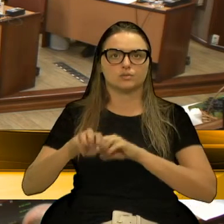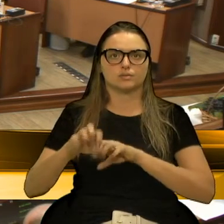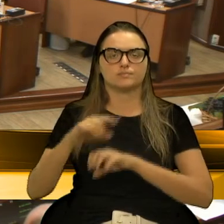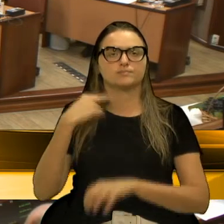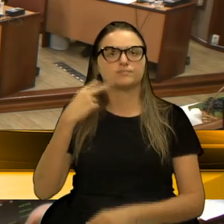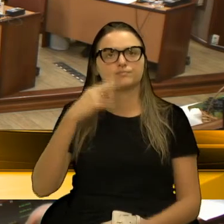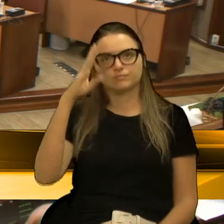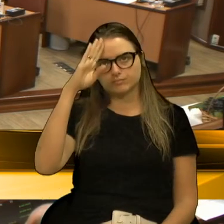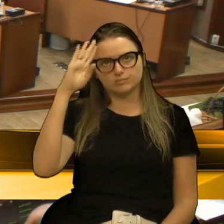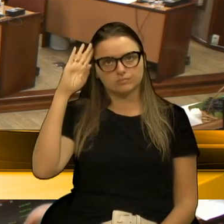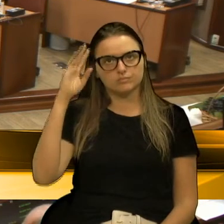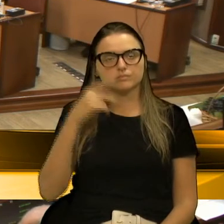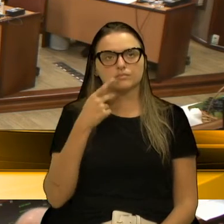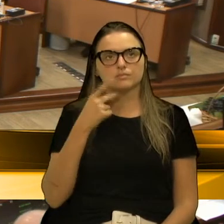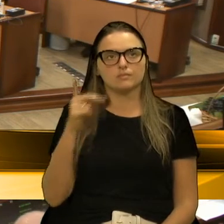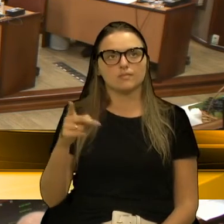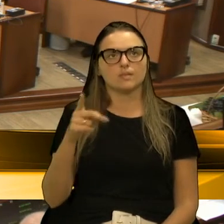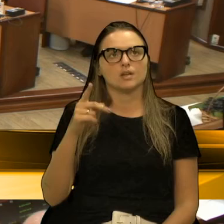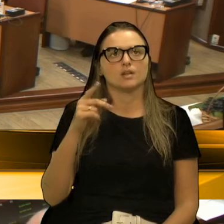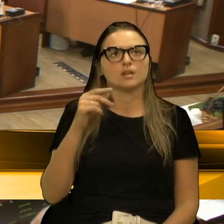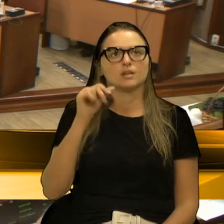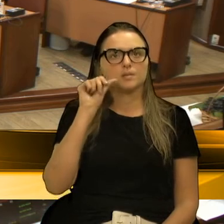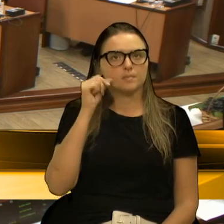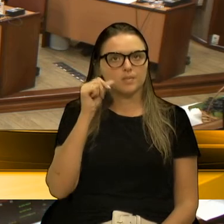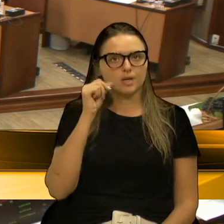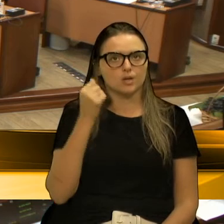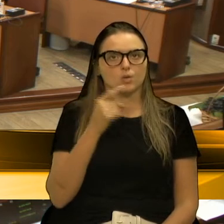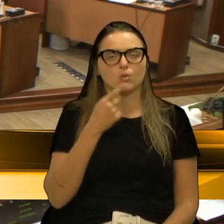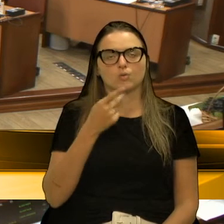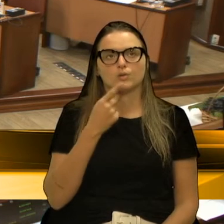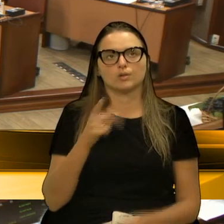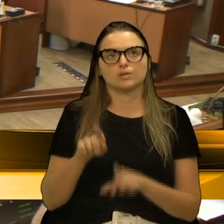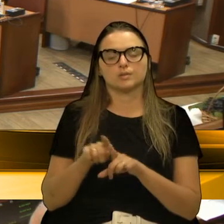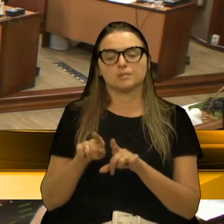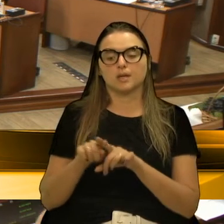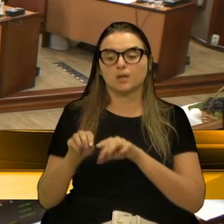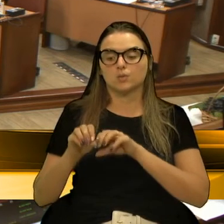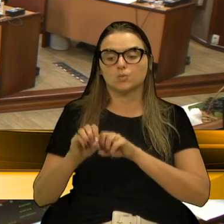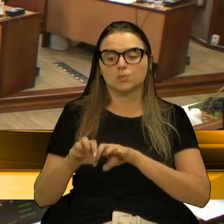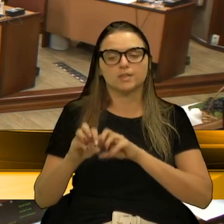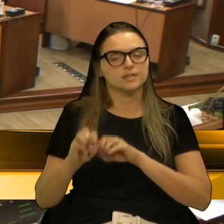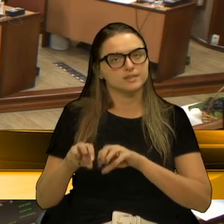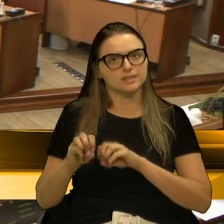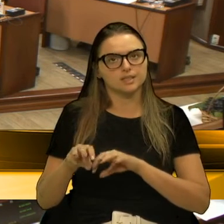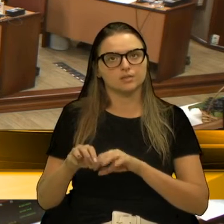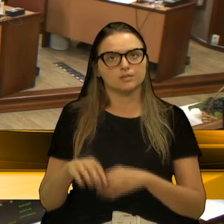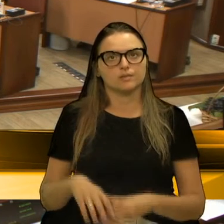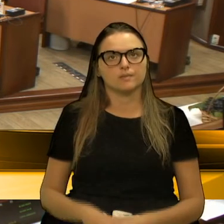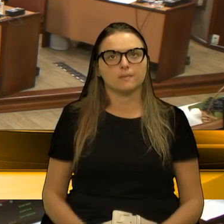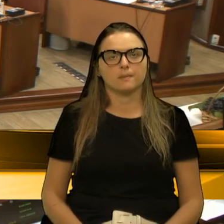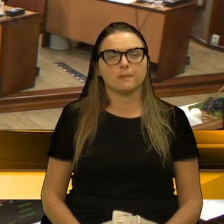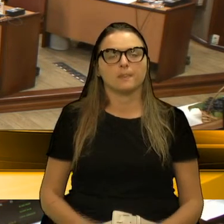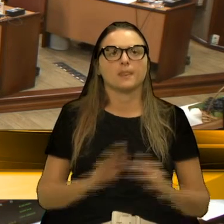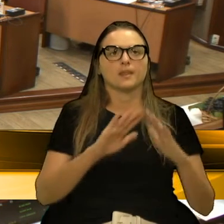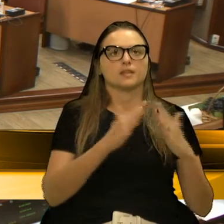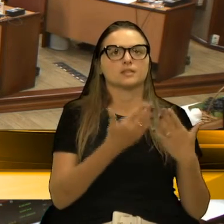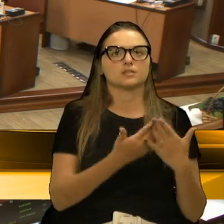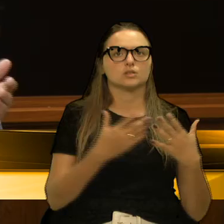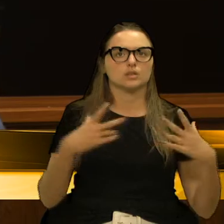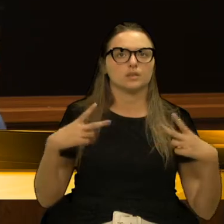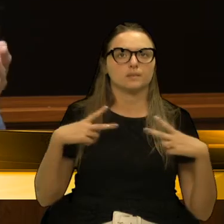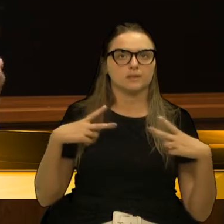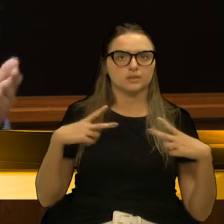Bressan aqui, o vereador Marcon, relataram a educação, a rede privada de educação